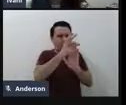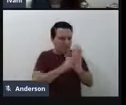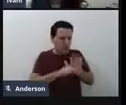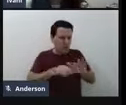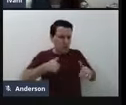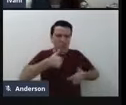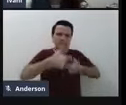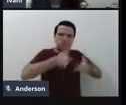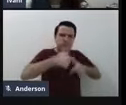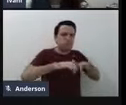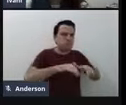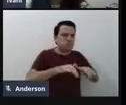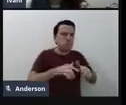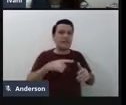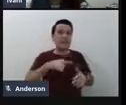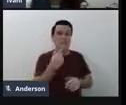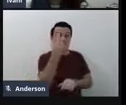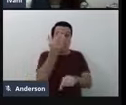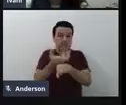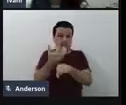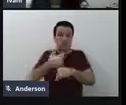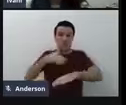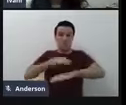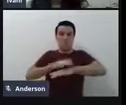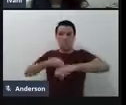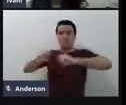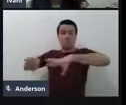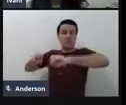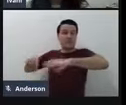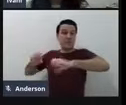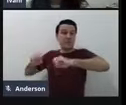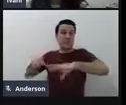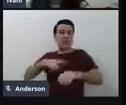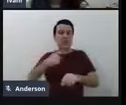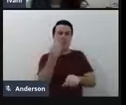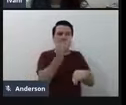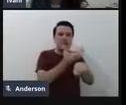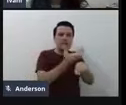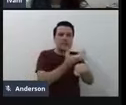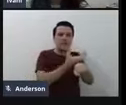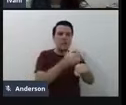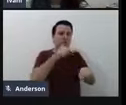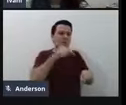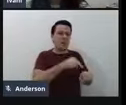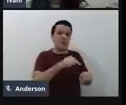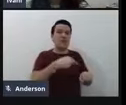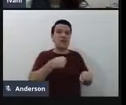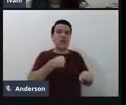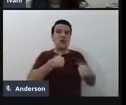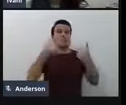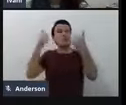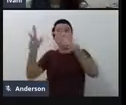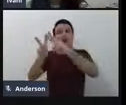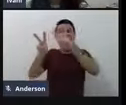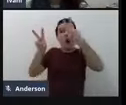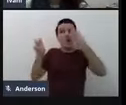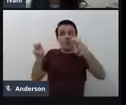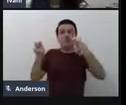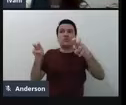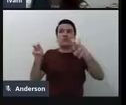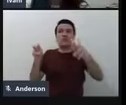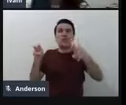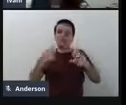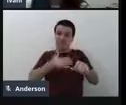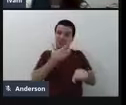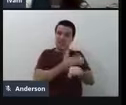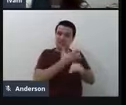das disciplinas que eu leciono no nosso campus, eu trato acerca desse assunto, né, tá presente na minha